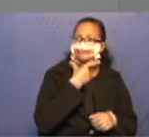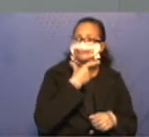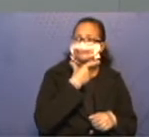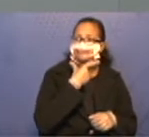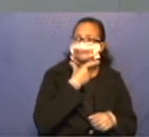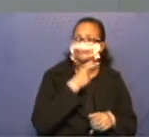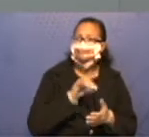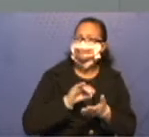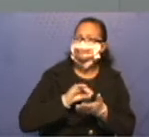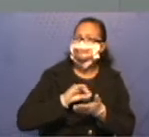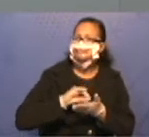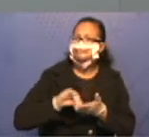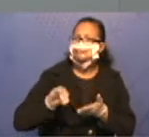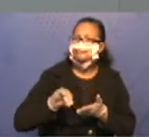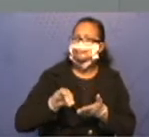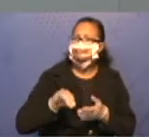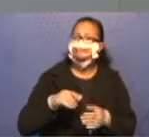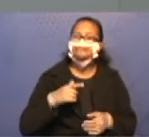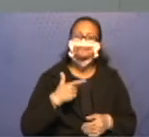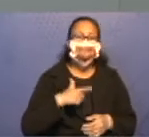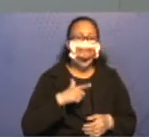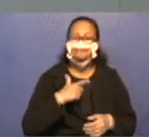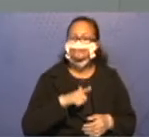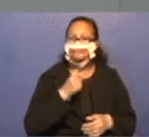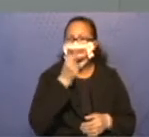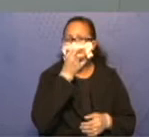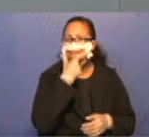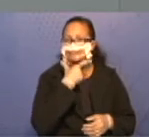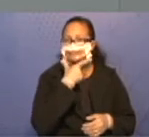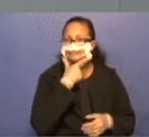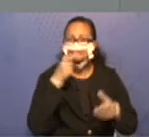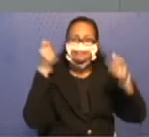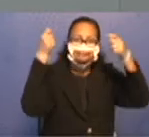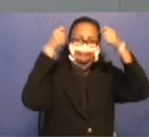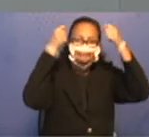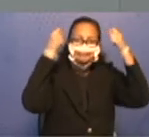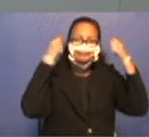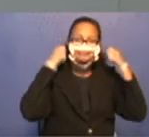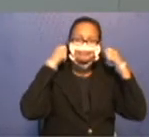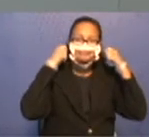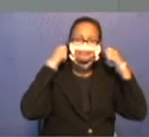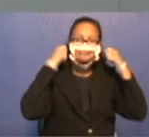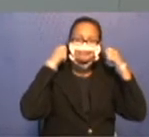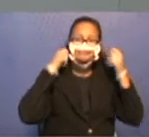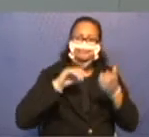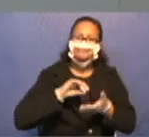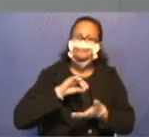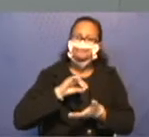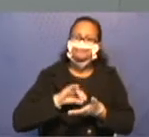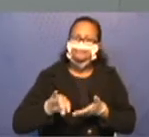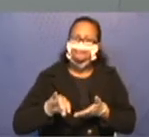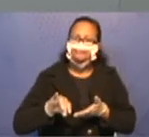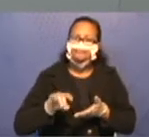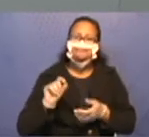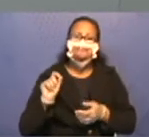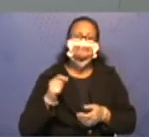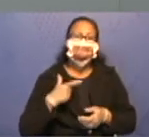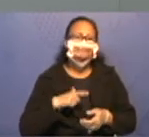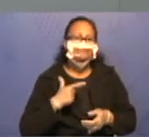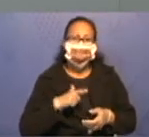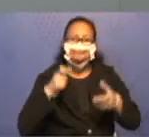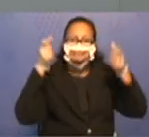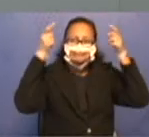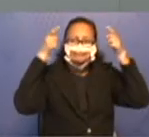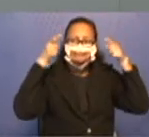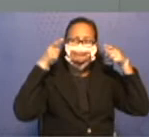riscar quem não tem bigode. Ele está de chapéu. Vamos tirar quem não está de chapéu. Vamos tirar